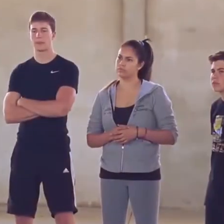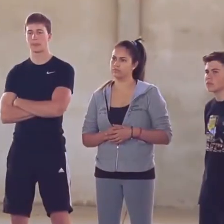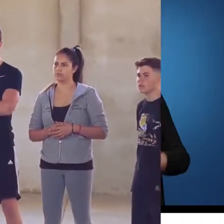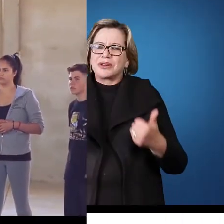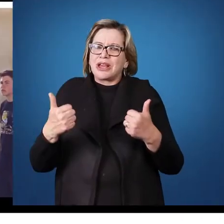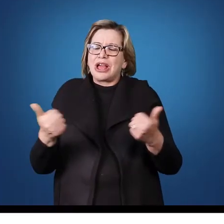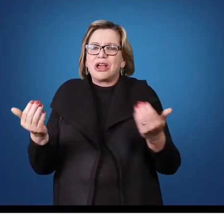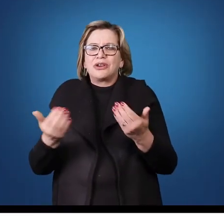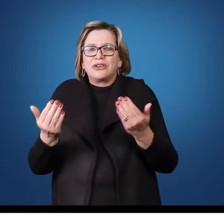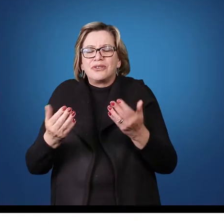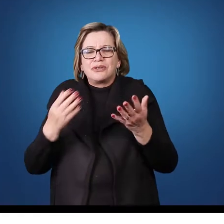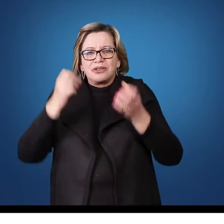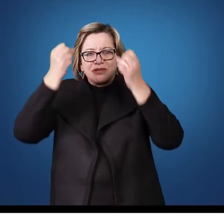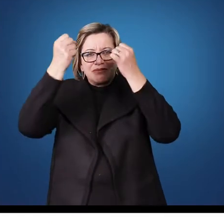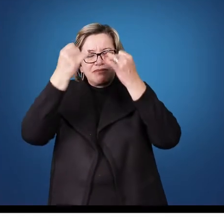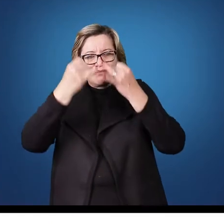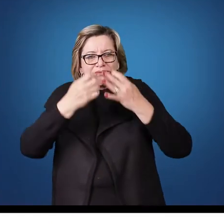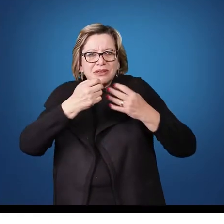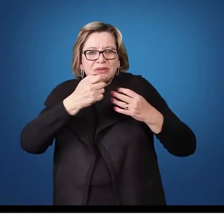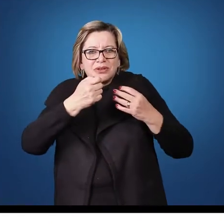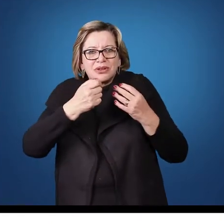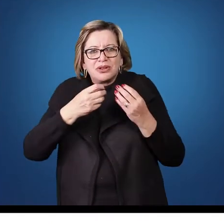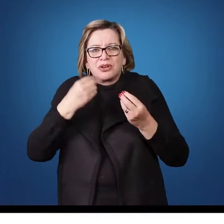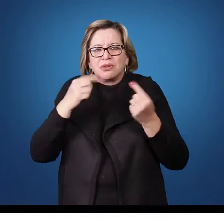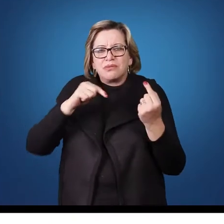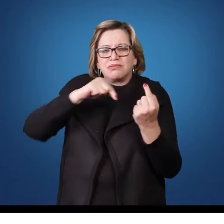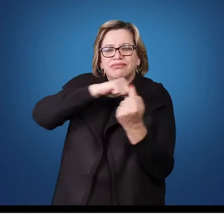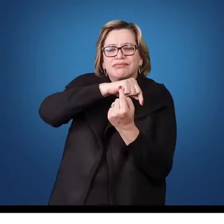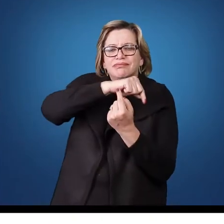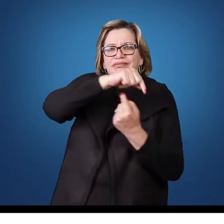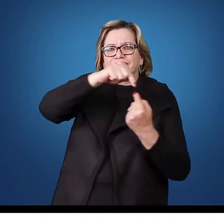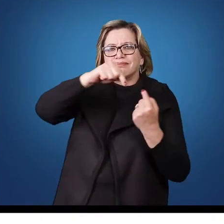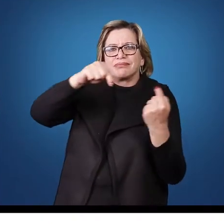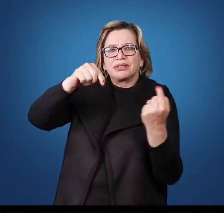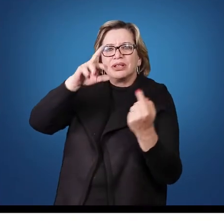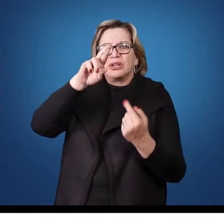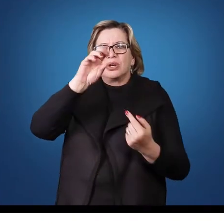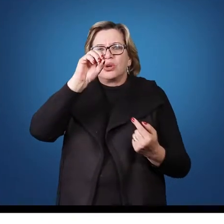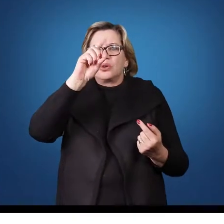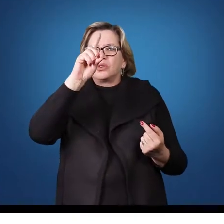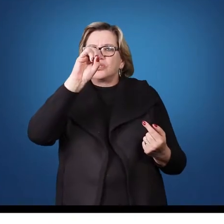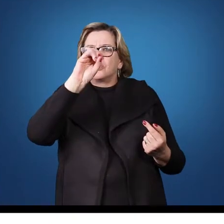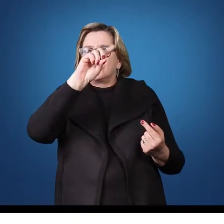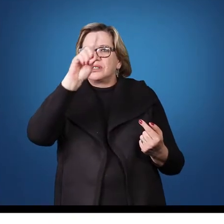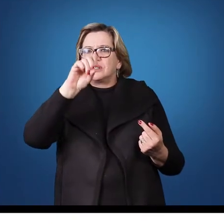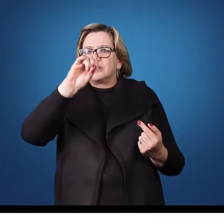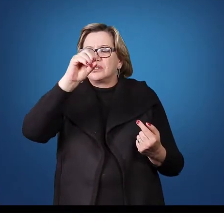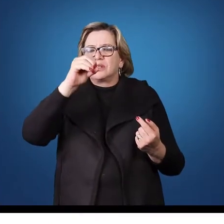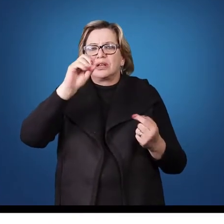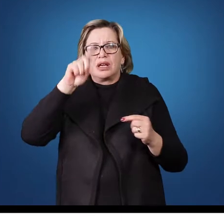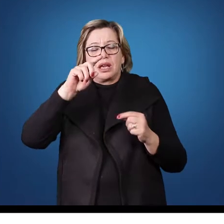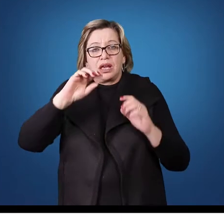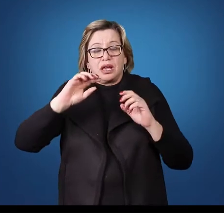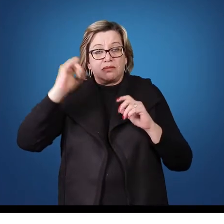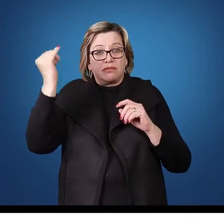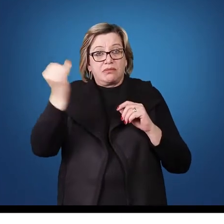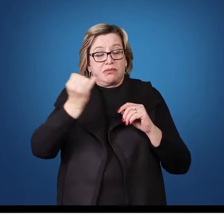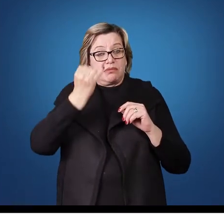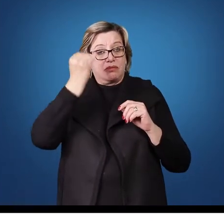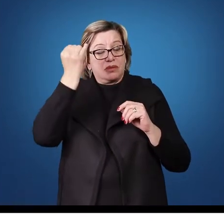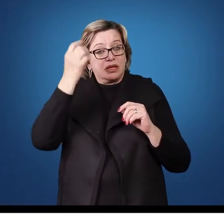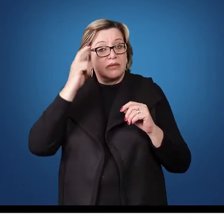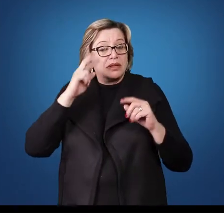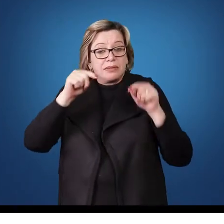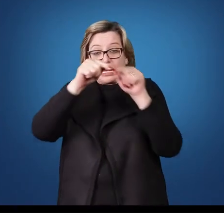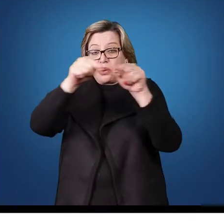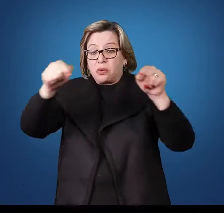Pessoal, agora vamos fazer uma introdução às posições de rodízio no voleibol. É importante entender que no voleibol a gente tem seis quadrantes que distribuem